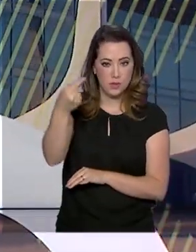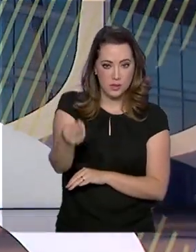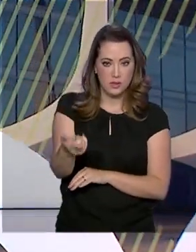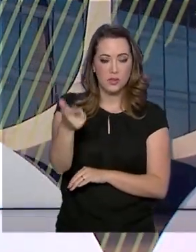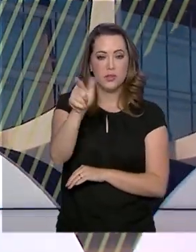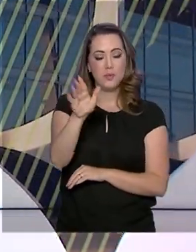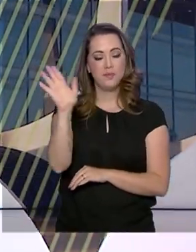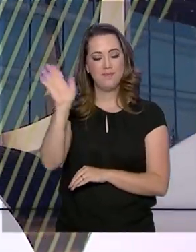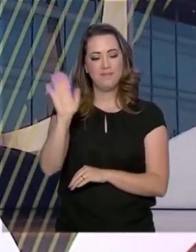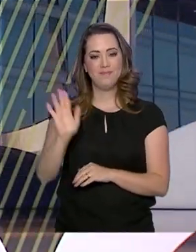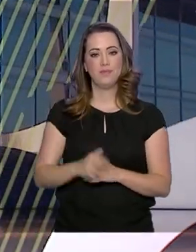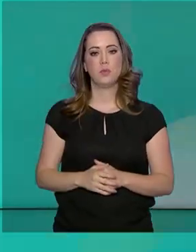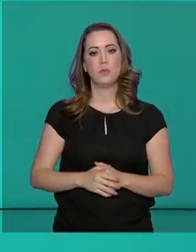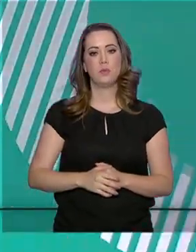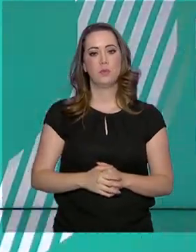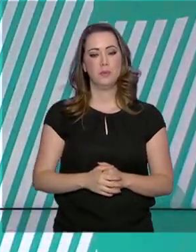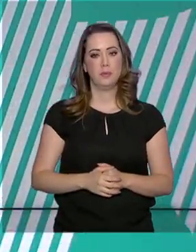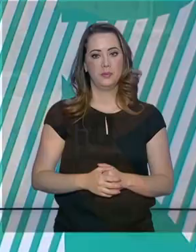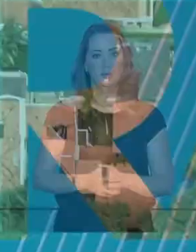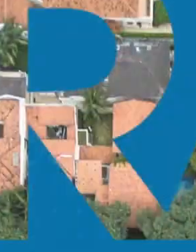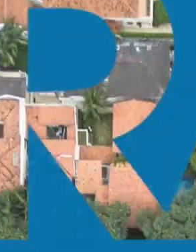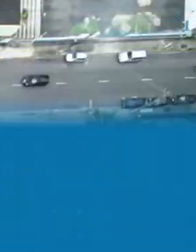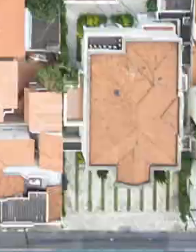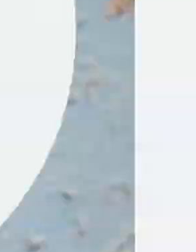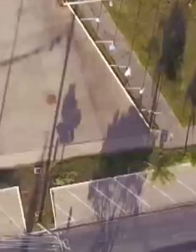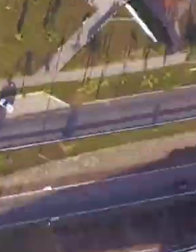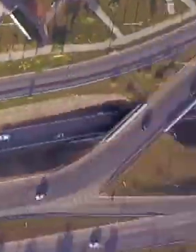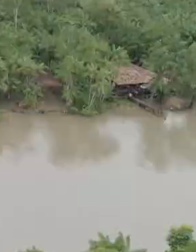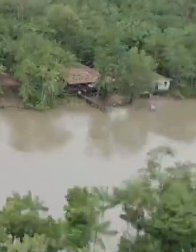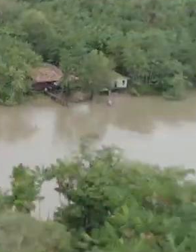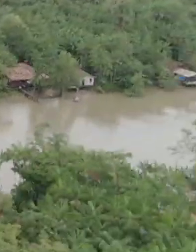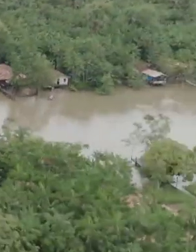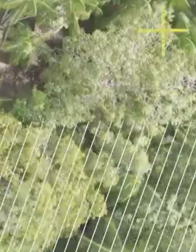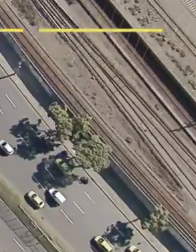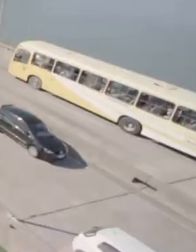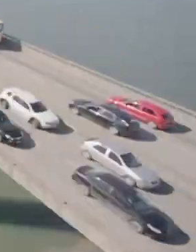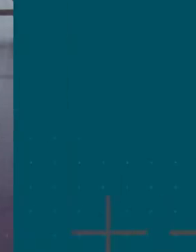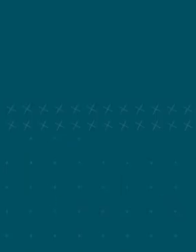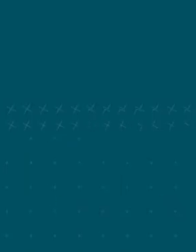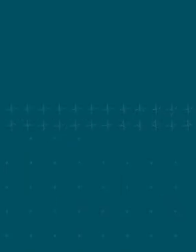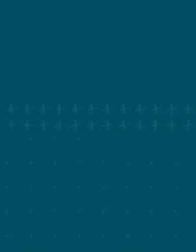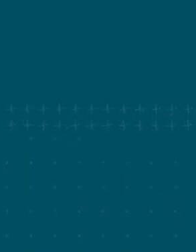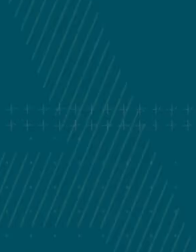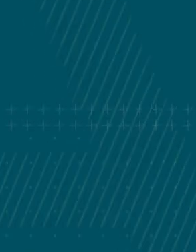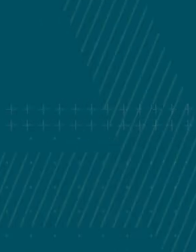voltamos amanhã. Uma boa noite para você. Música Música